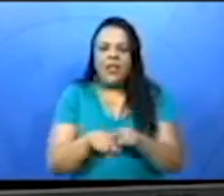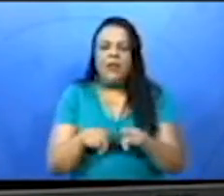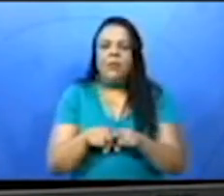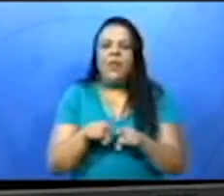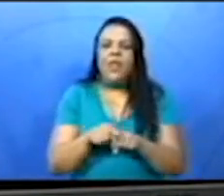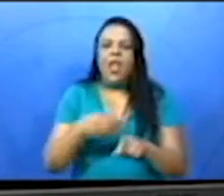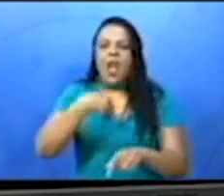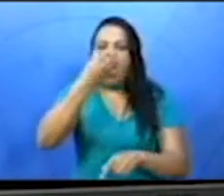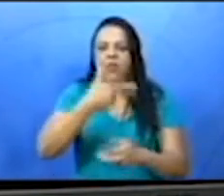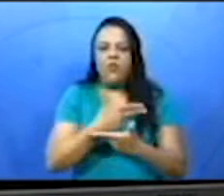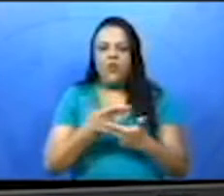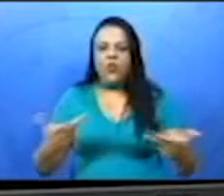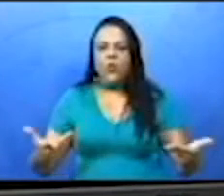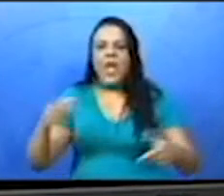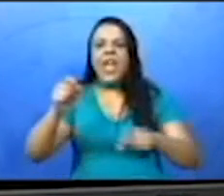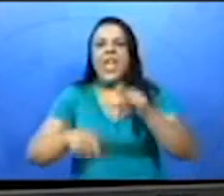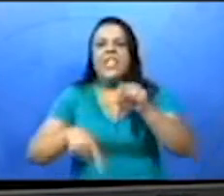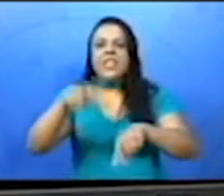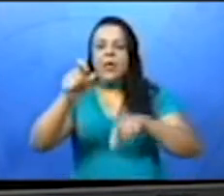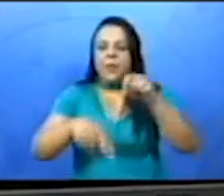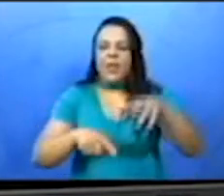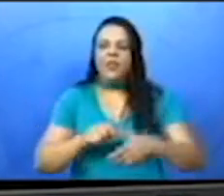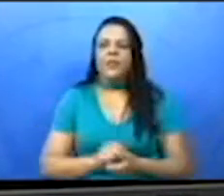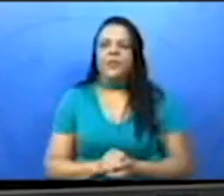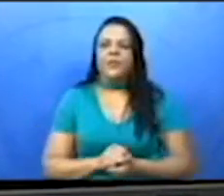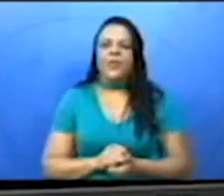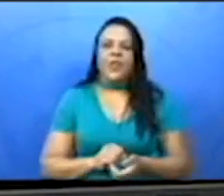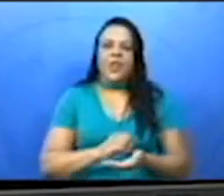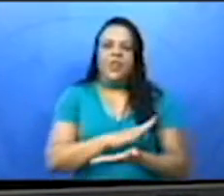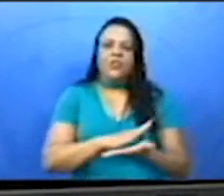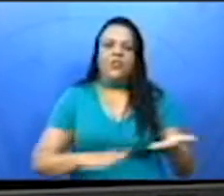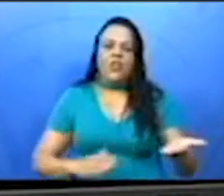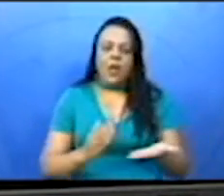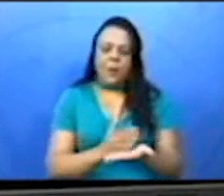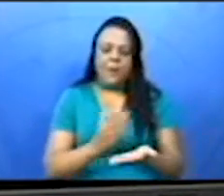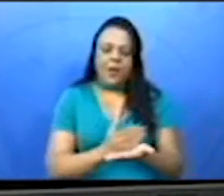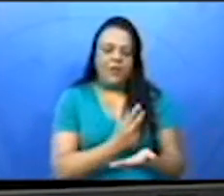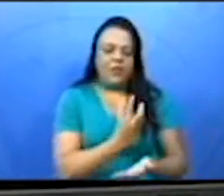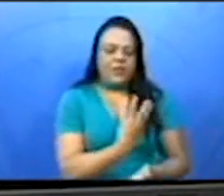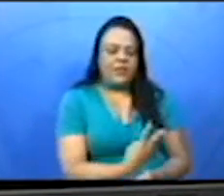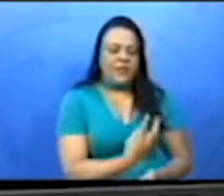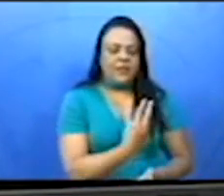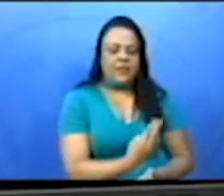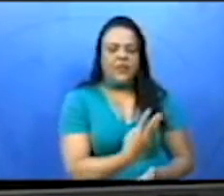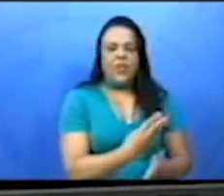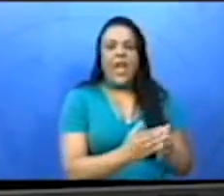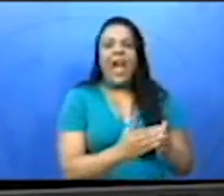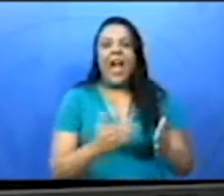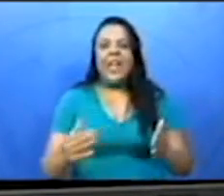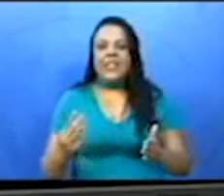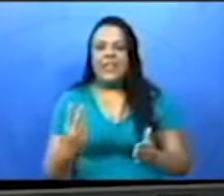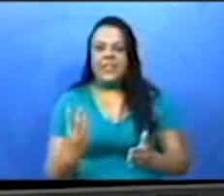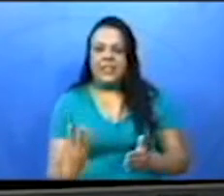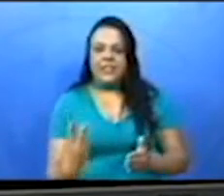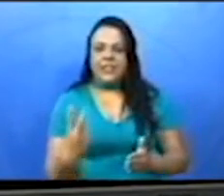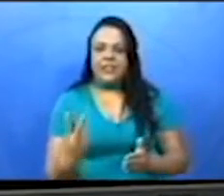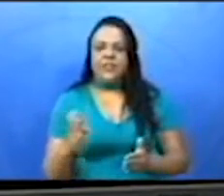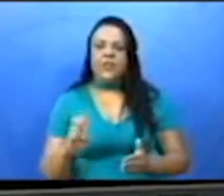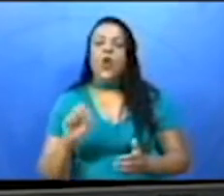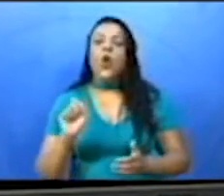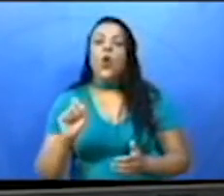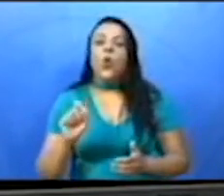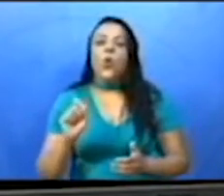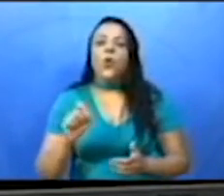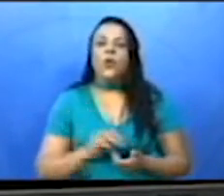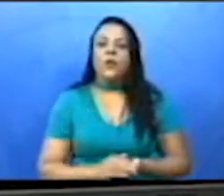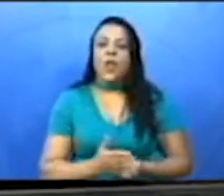A atividade da página 323 a 325 está pedindo para que